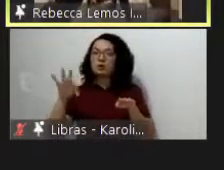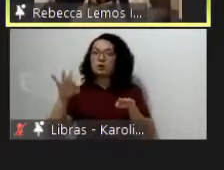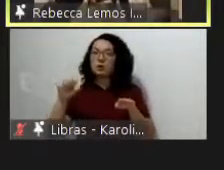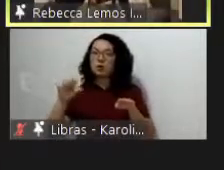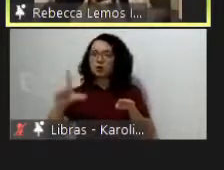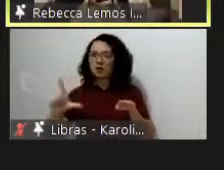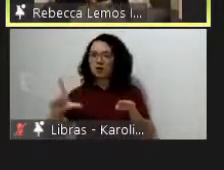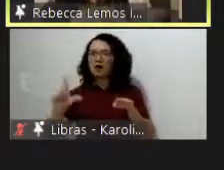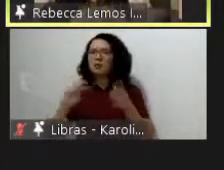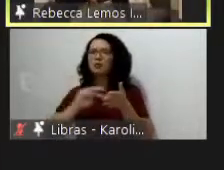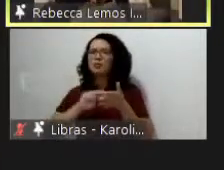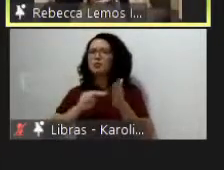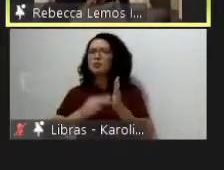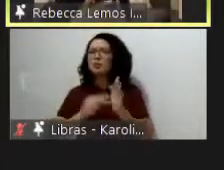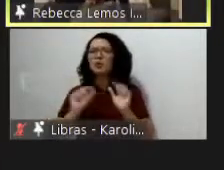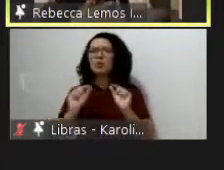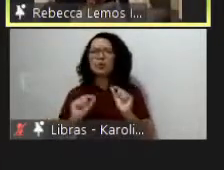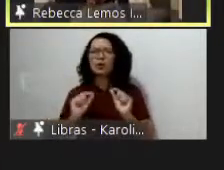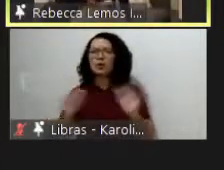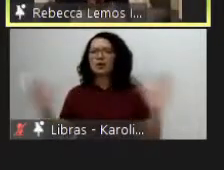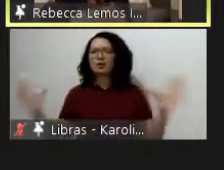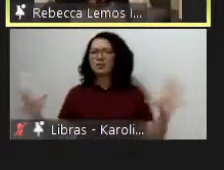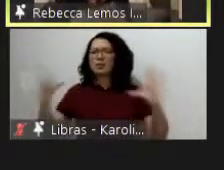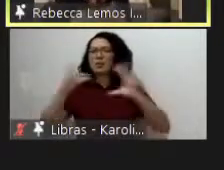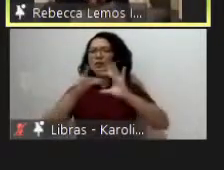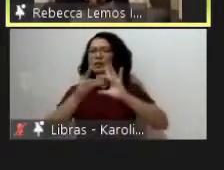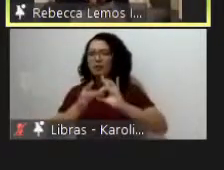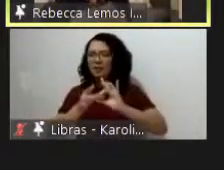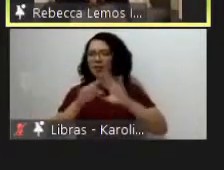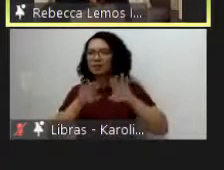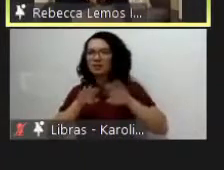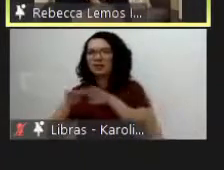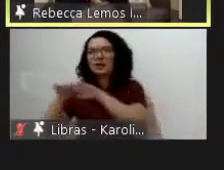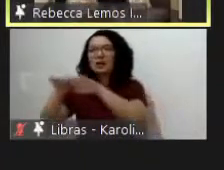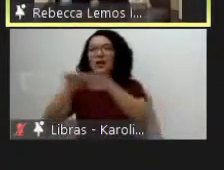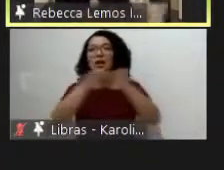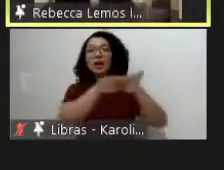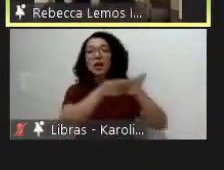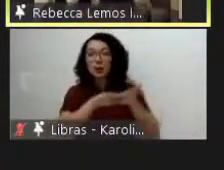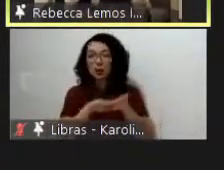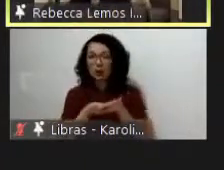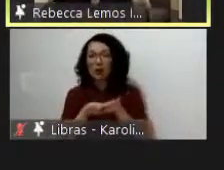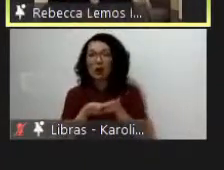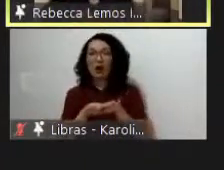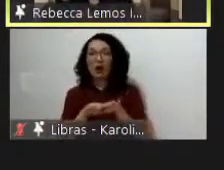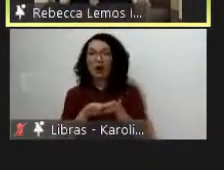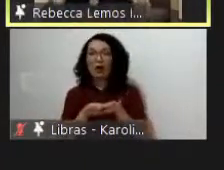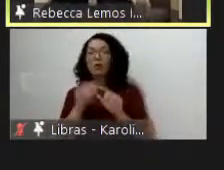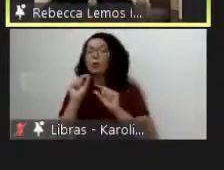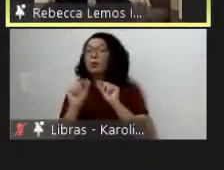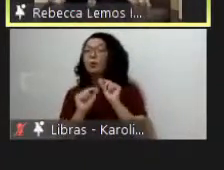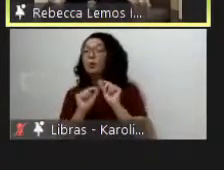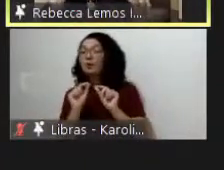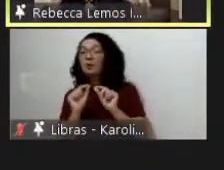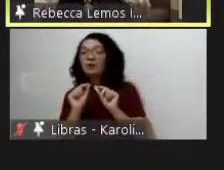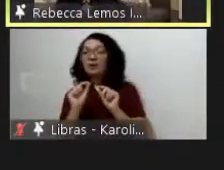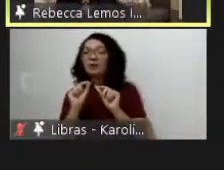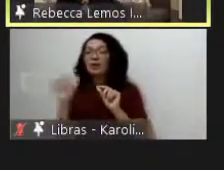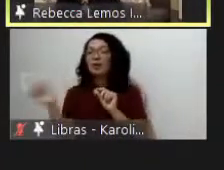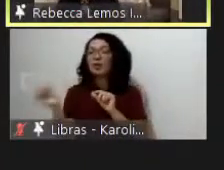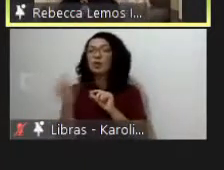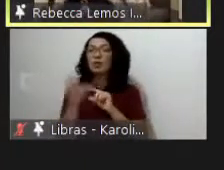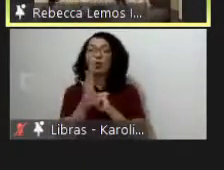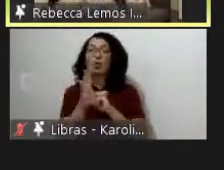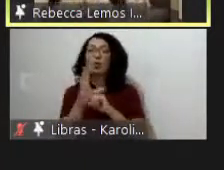esses diretores coordenadores de grandes projetos sobre a região e o mais incrível de novo que eu trago como